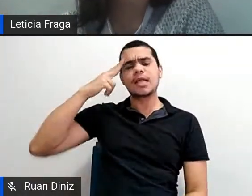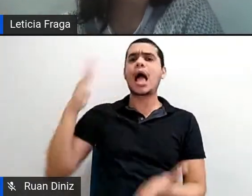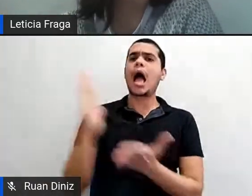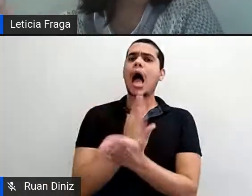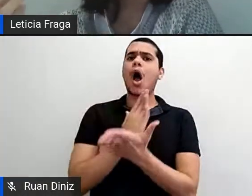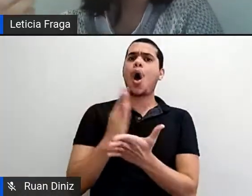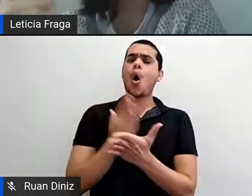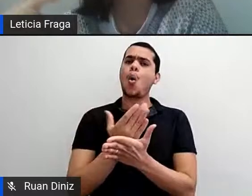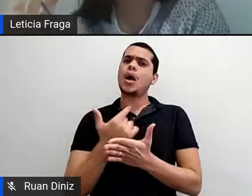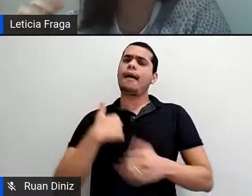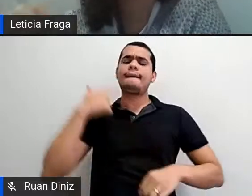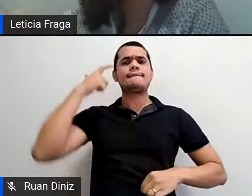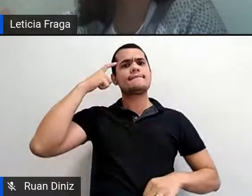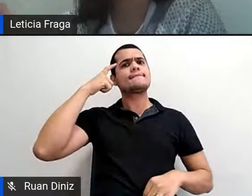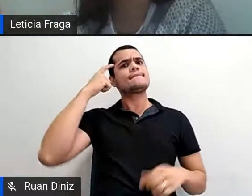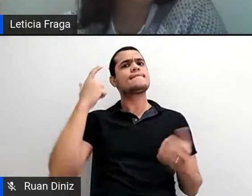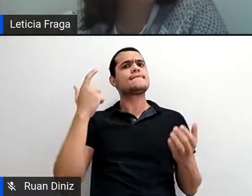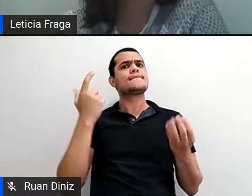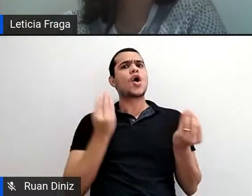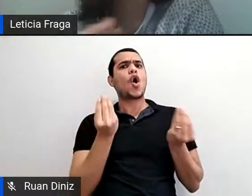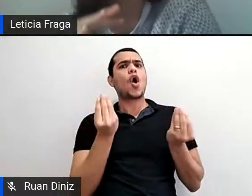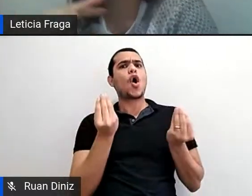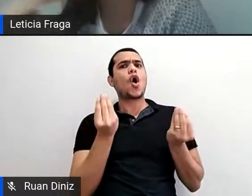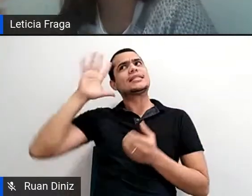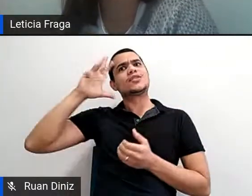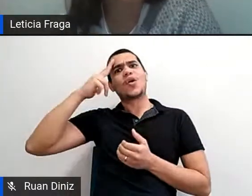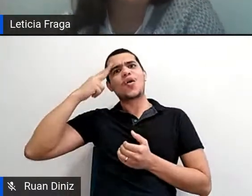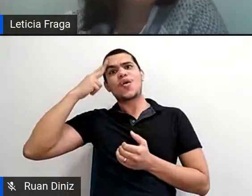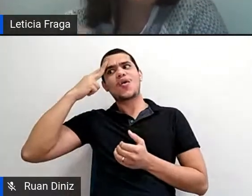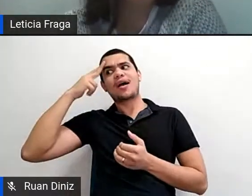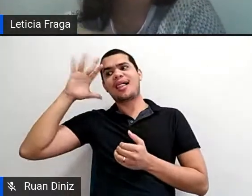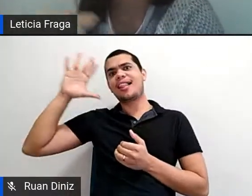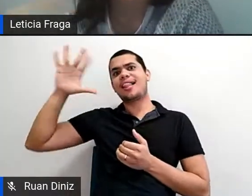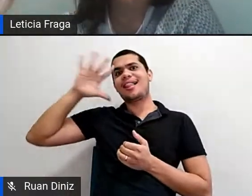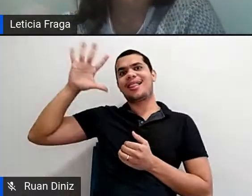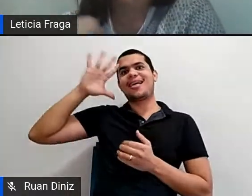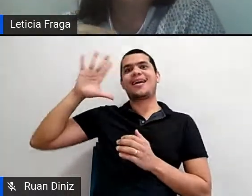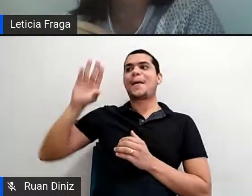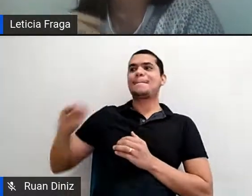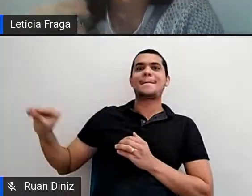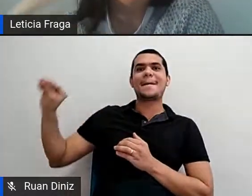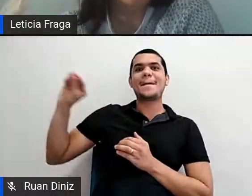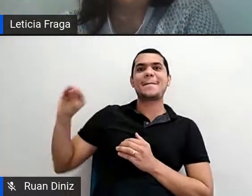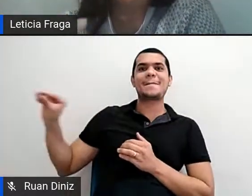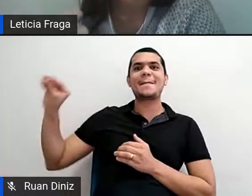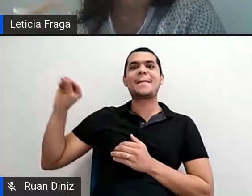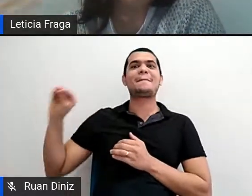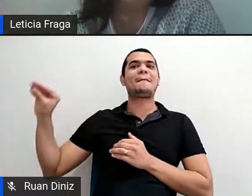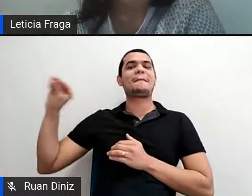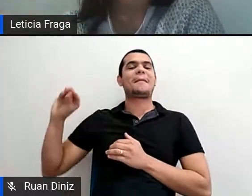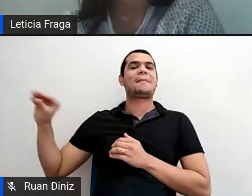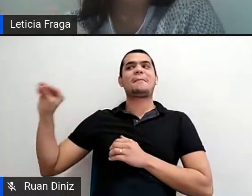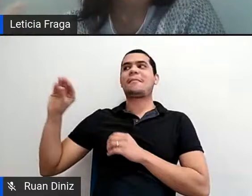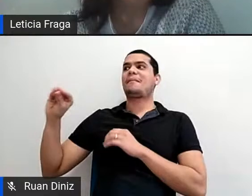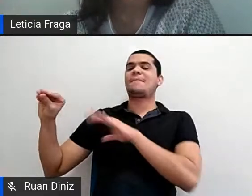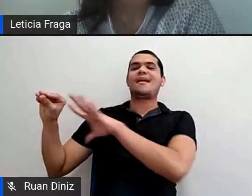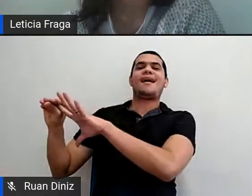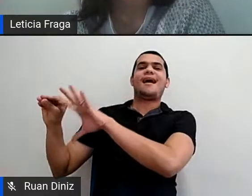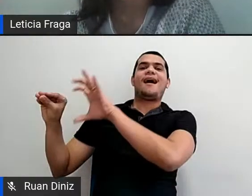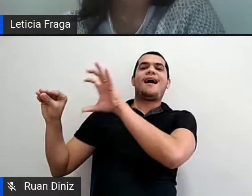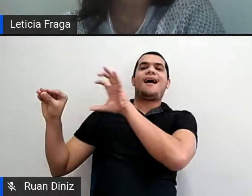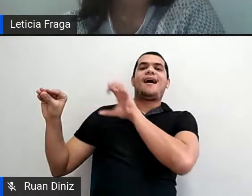empacava, eu ia, desempacava no sonho. No sonho, eu sonhava que eu tava falando sobre aquilo, e aquilo foi se